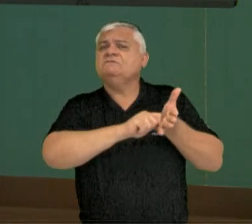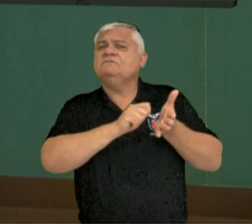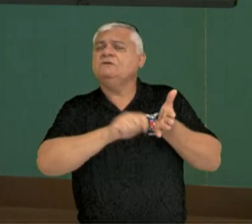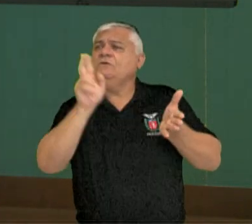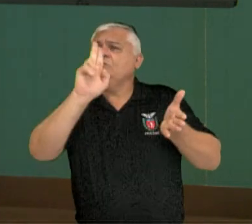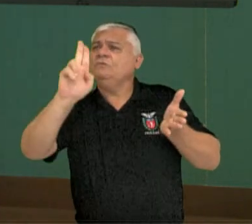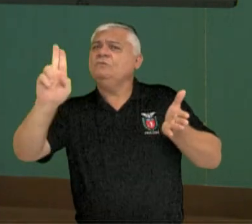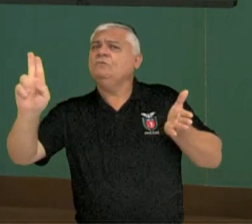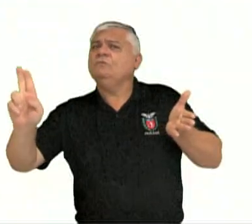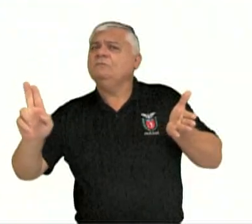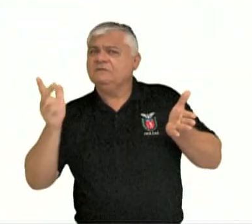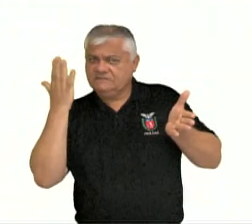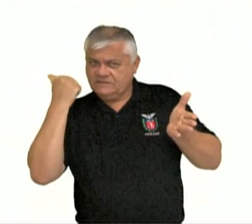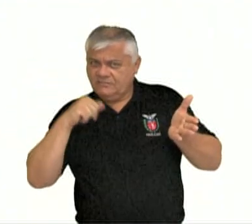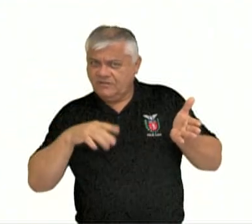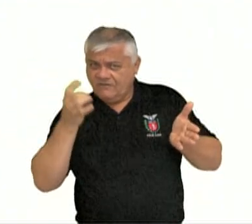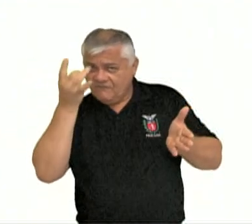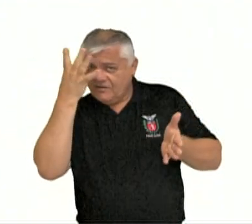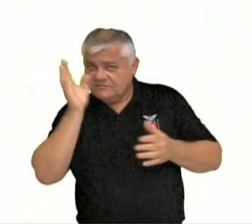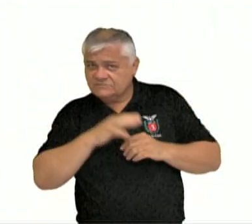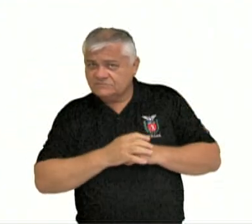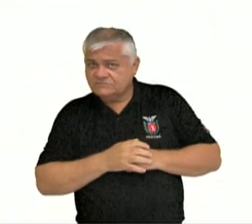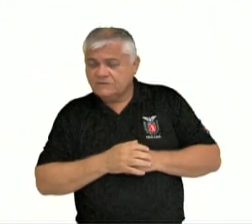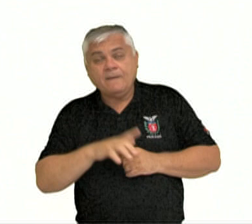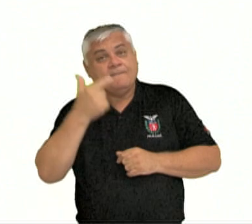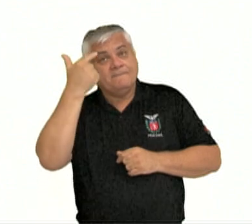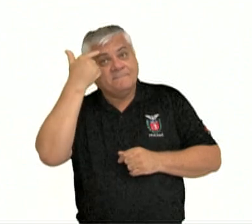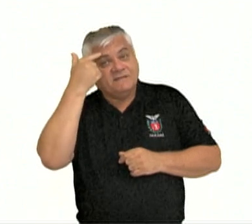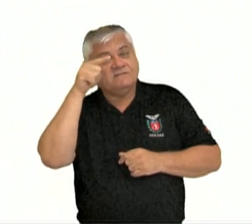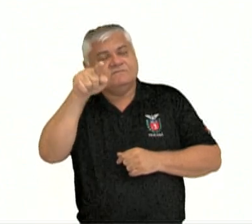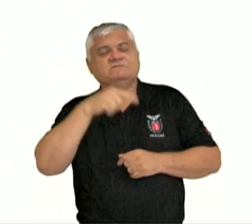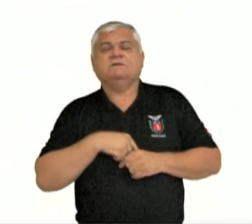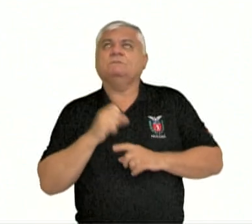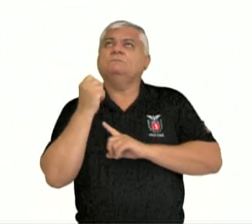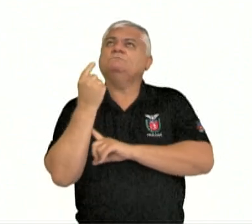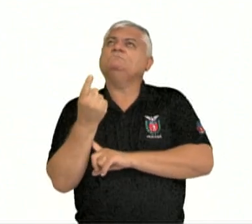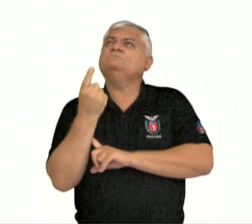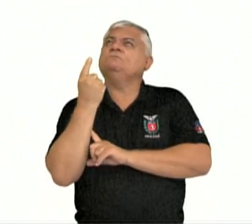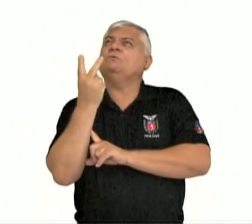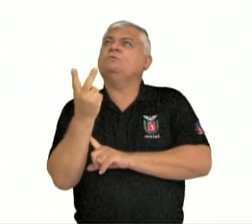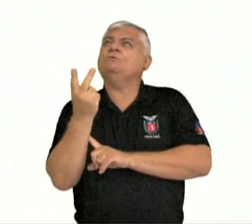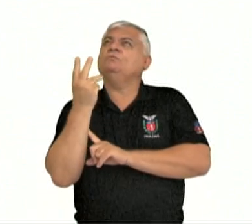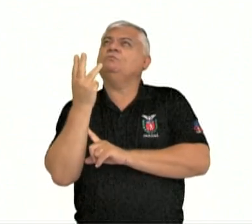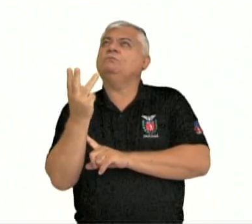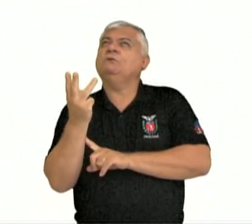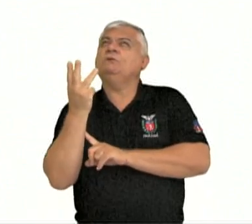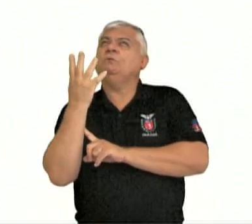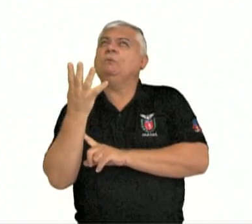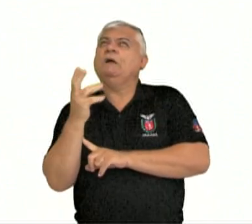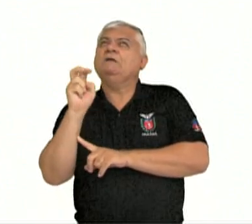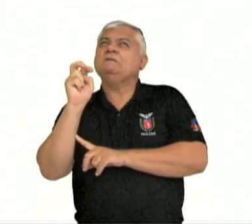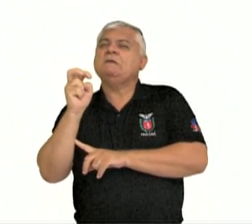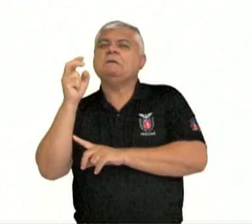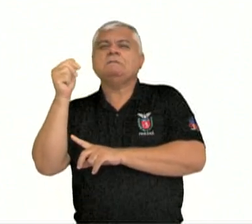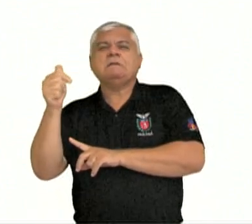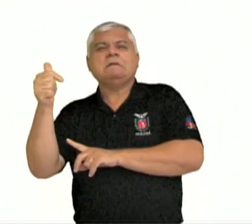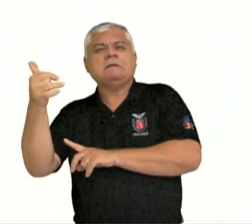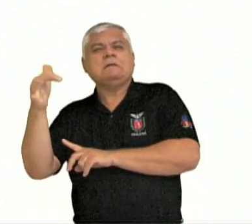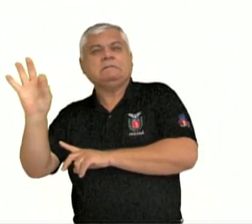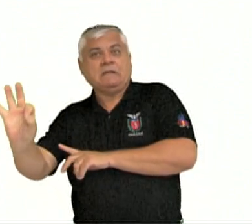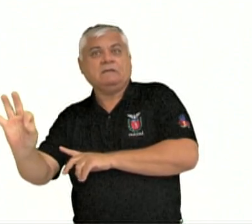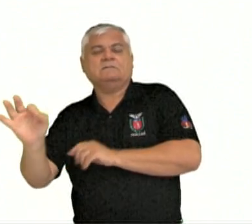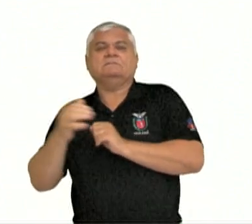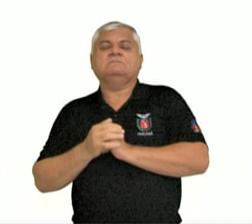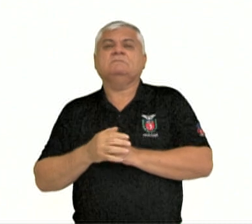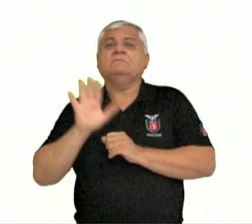em inglês? Também é fácil? Imagino que você esteja contando 1, 1, 2, 3 e assim por diante. E